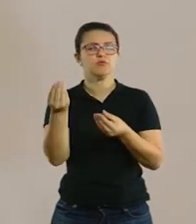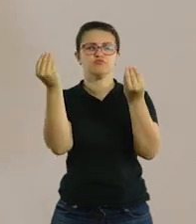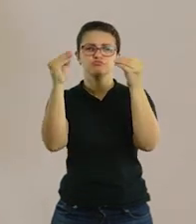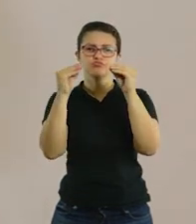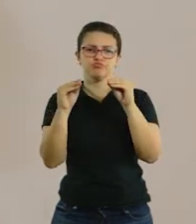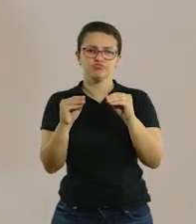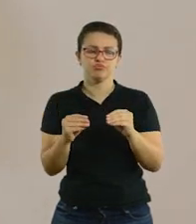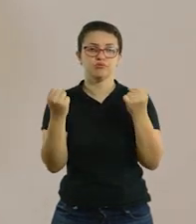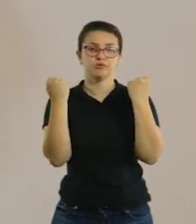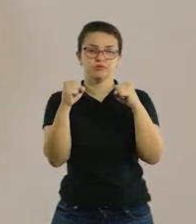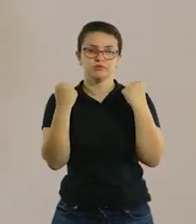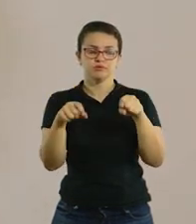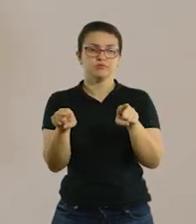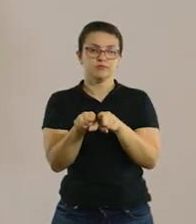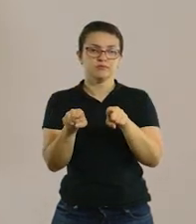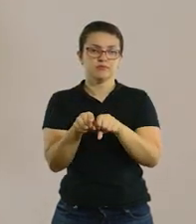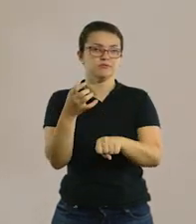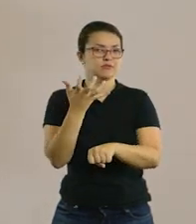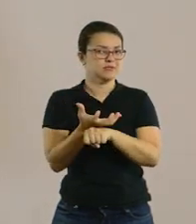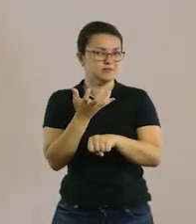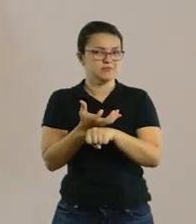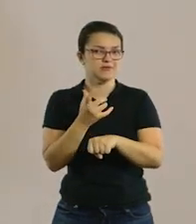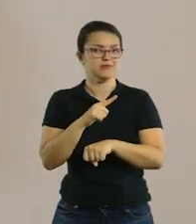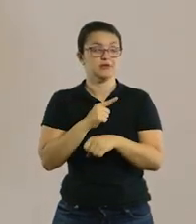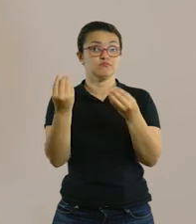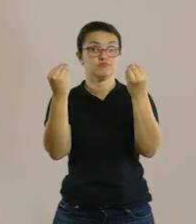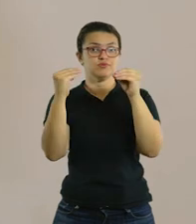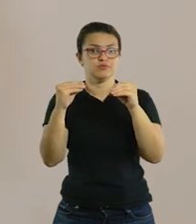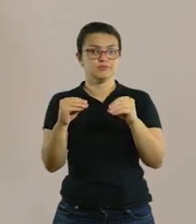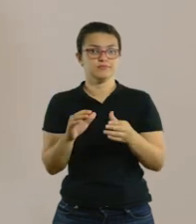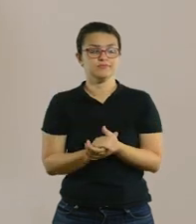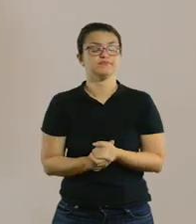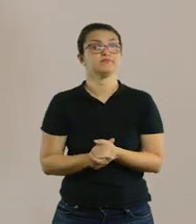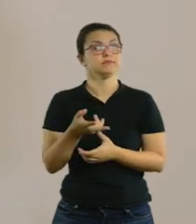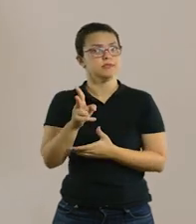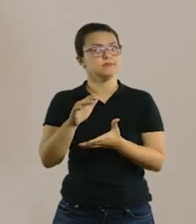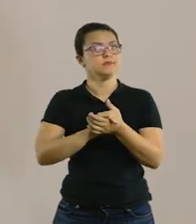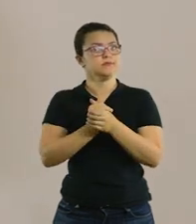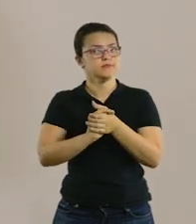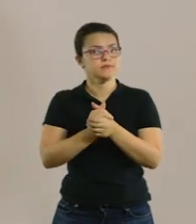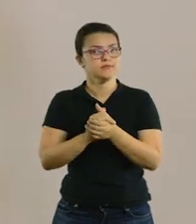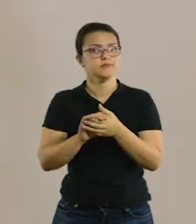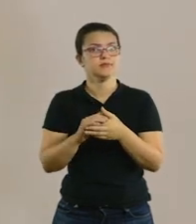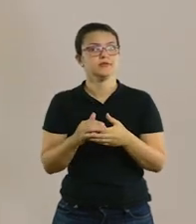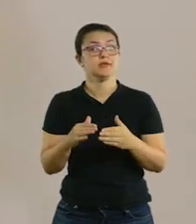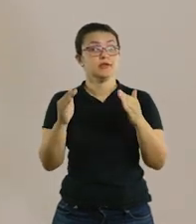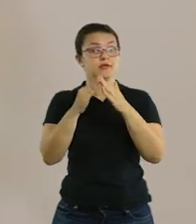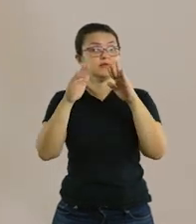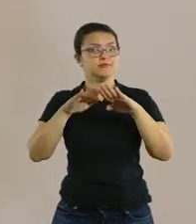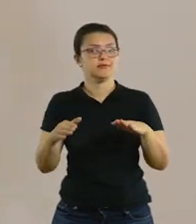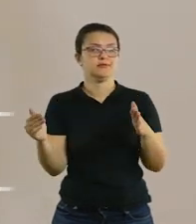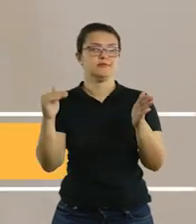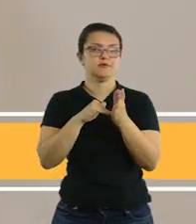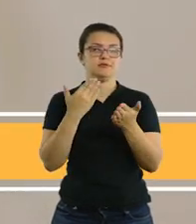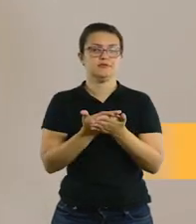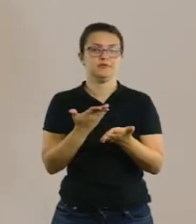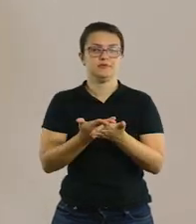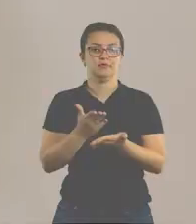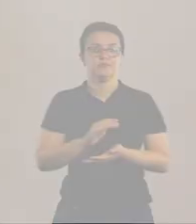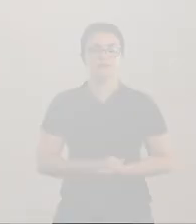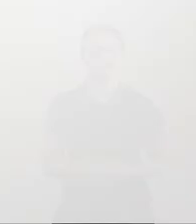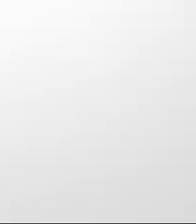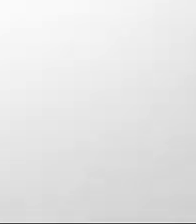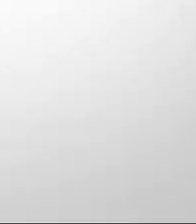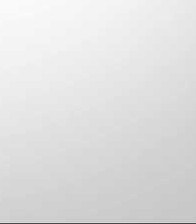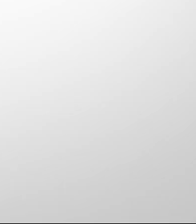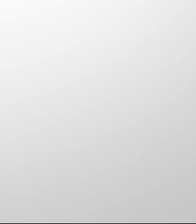alimentando com atividades, tanto de educação física, quanto de outras matérias também, tá? Lavem sempre as mãos e fiquem em casa. Até a